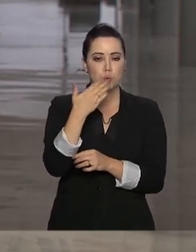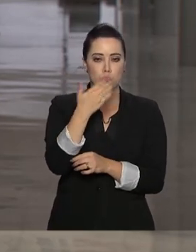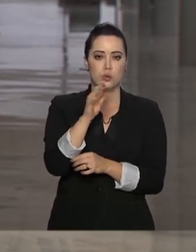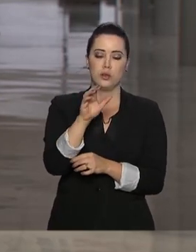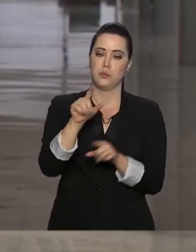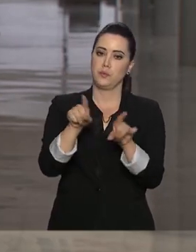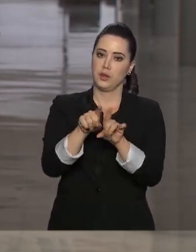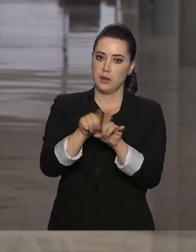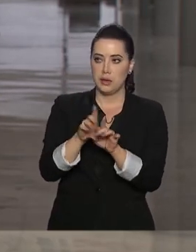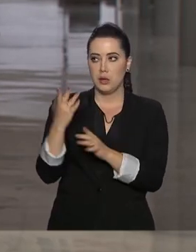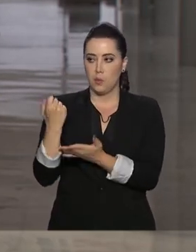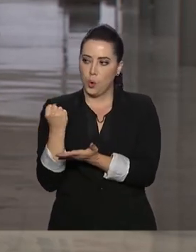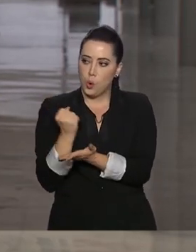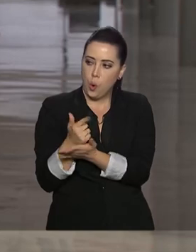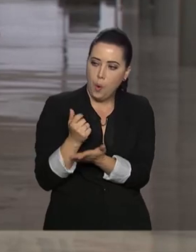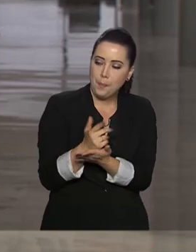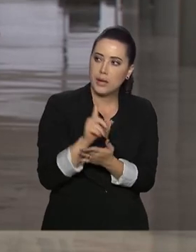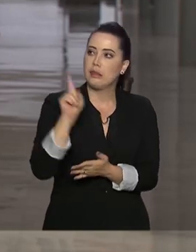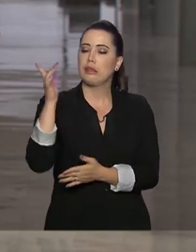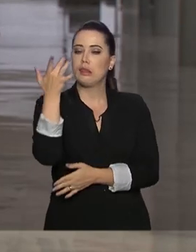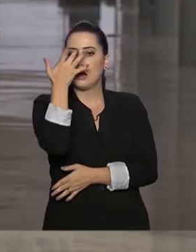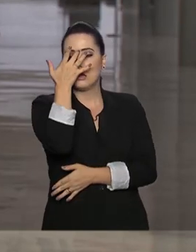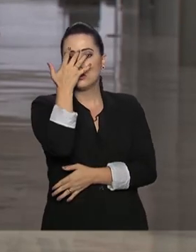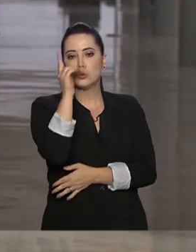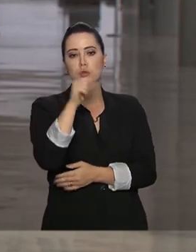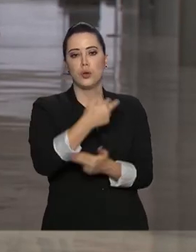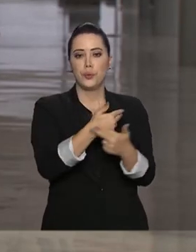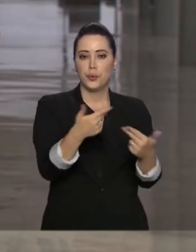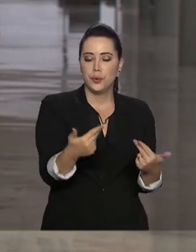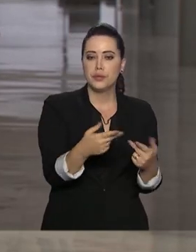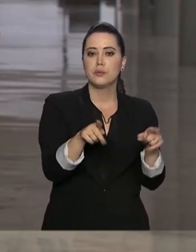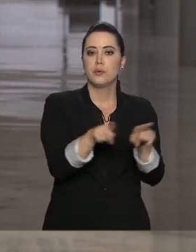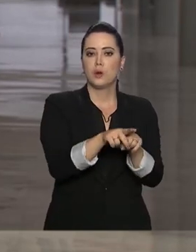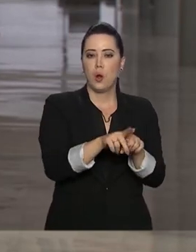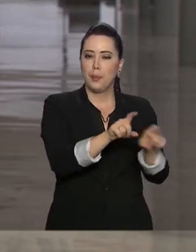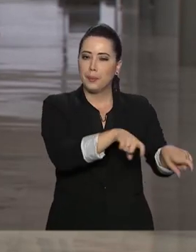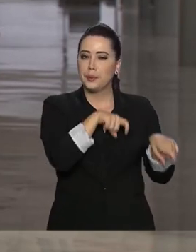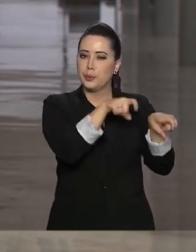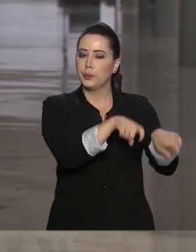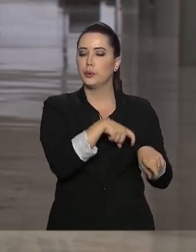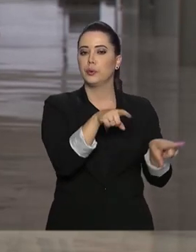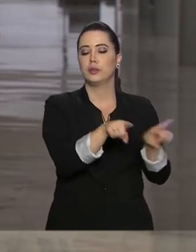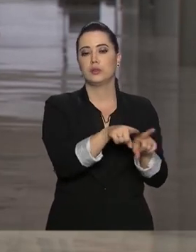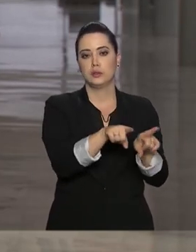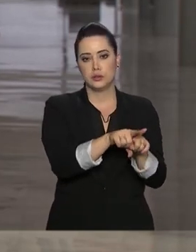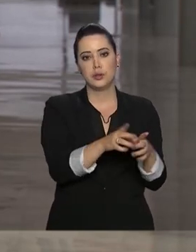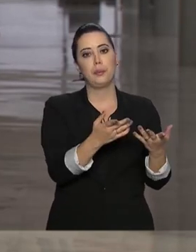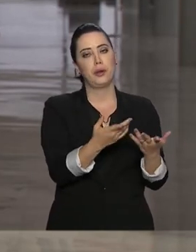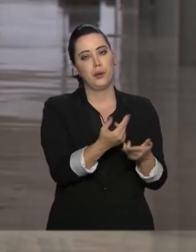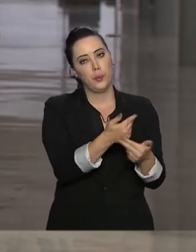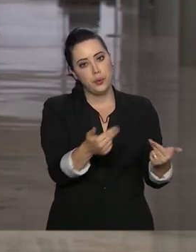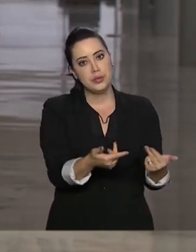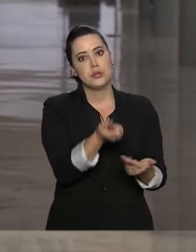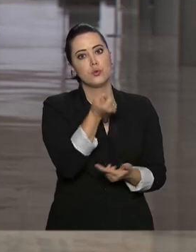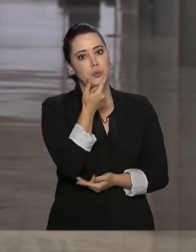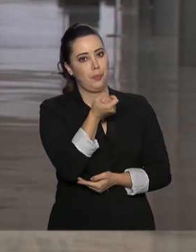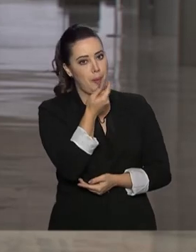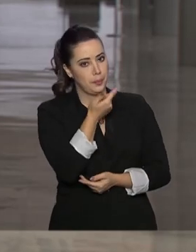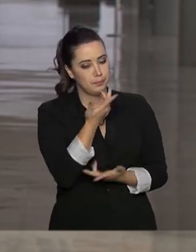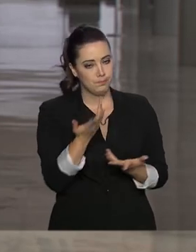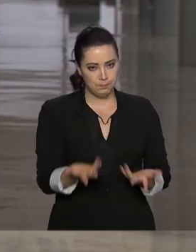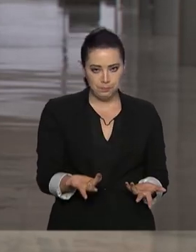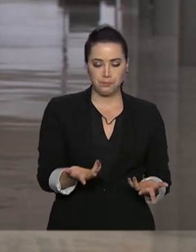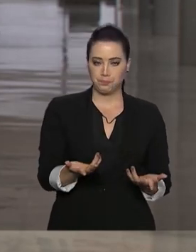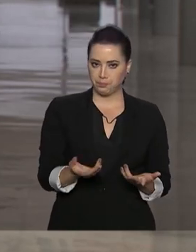compostos químicos utilizados em defensivos agrícolas e também para fazer medicamentos. O Ministério da